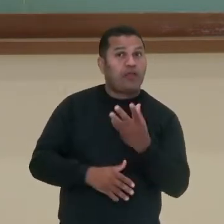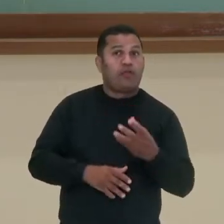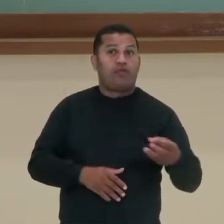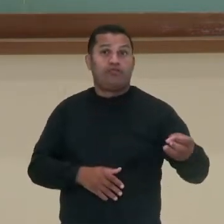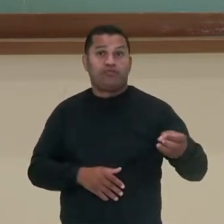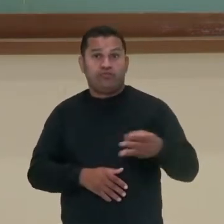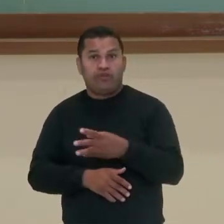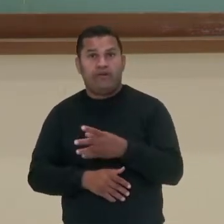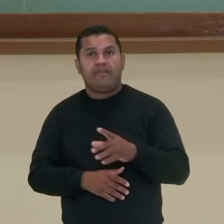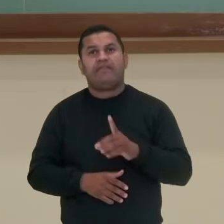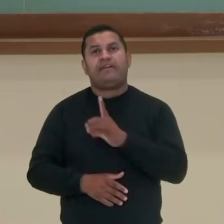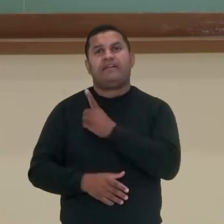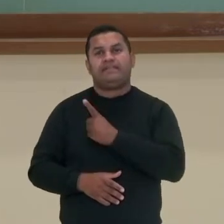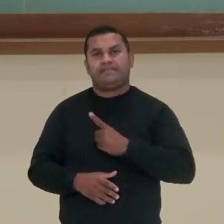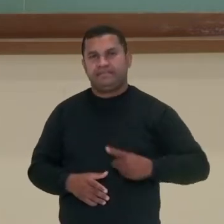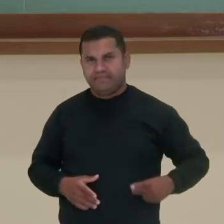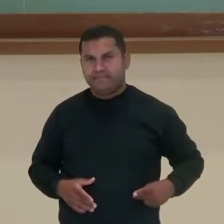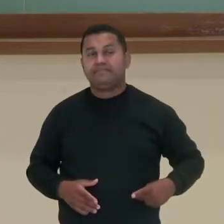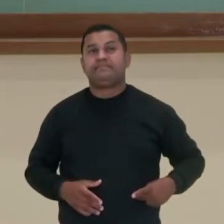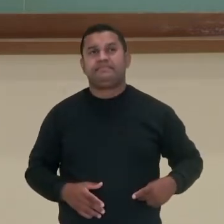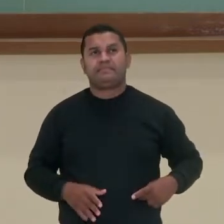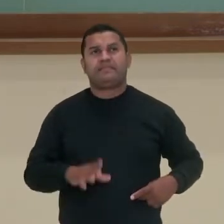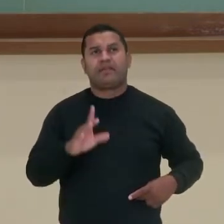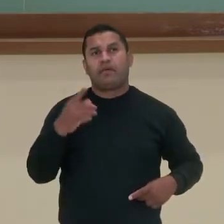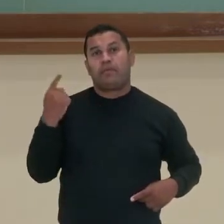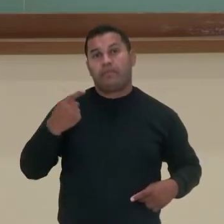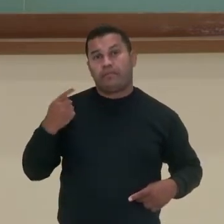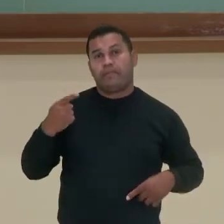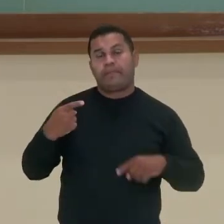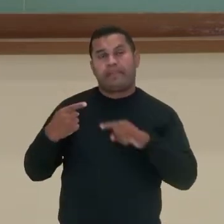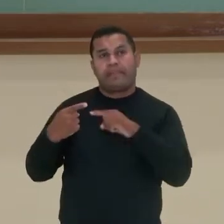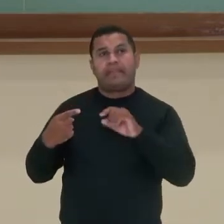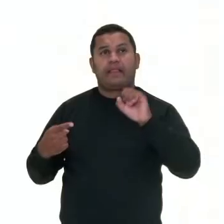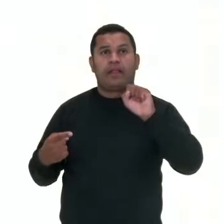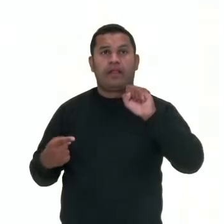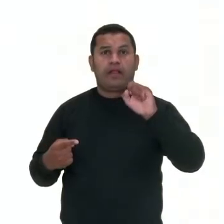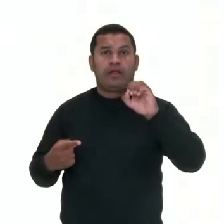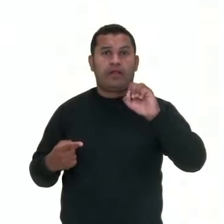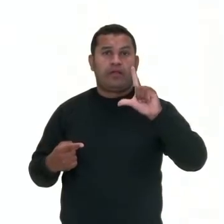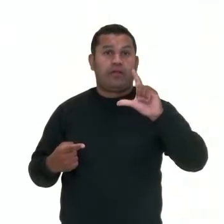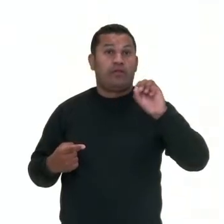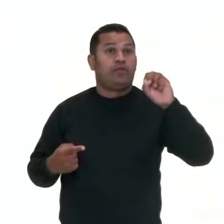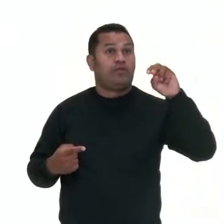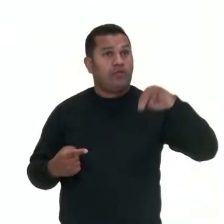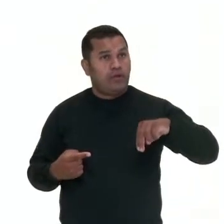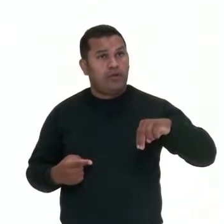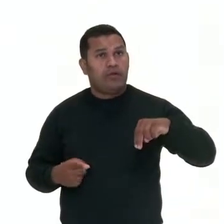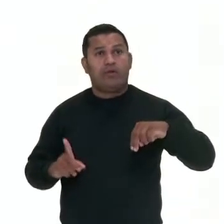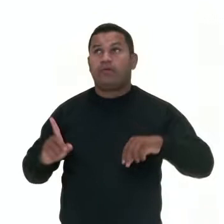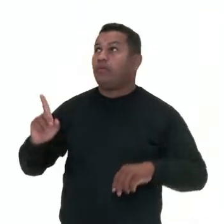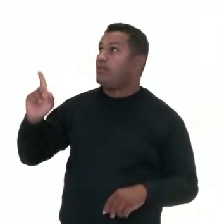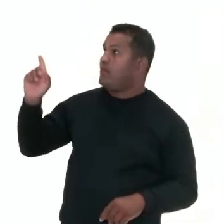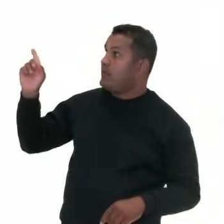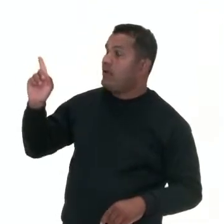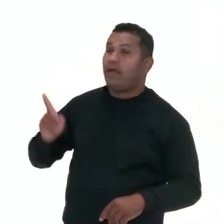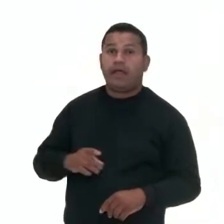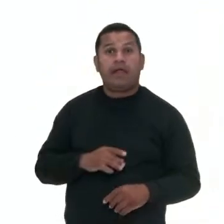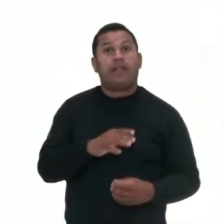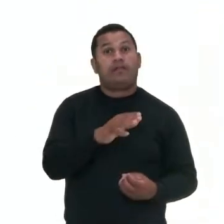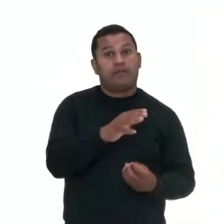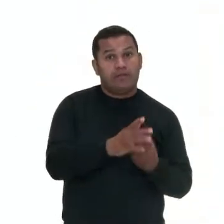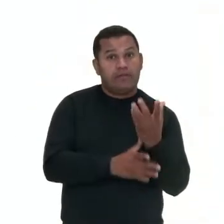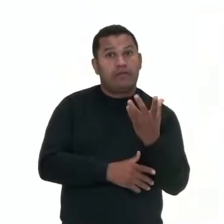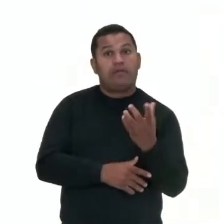esses cidadãos? Vocês vão ver nesse vídeo. As reformas de Solon em 594 fez para amenizar um pouquinho esse